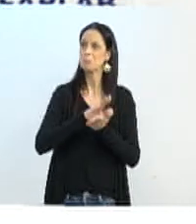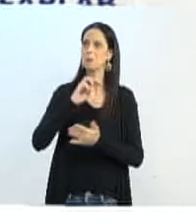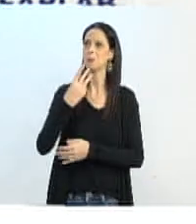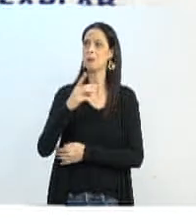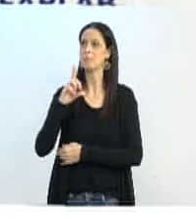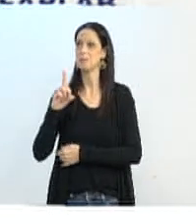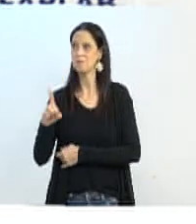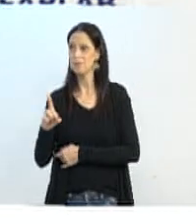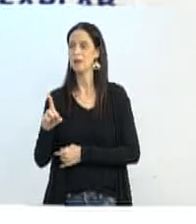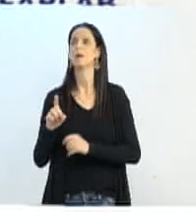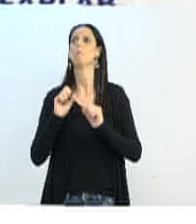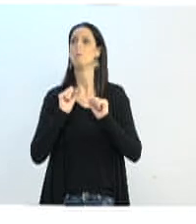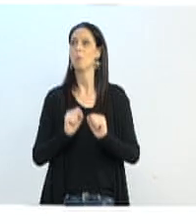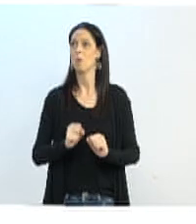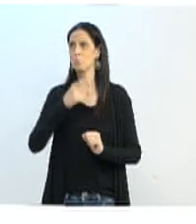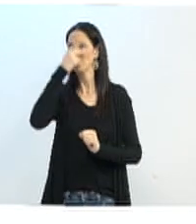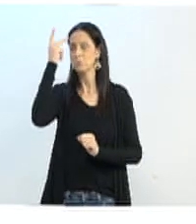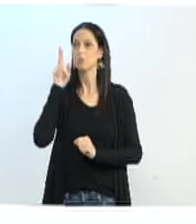disposição da comunidade.